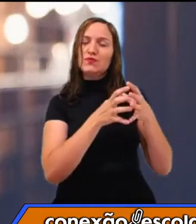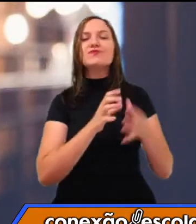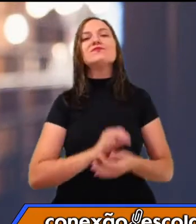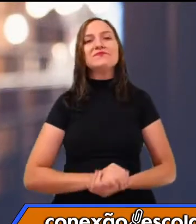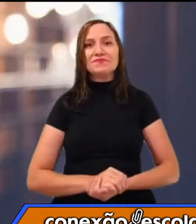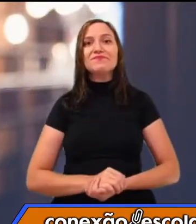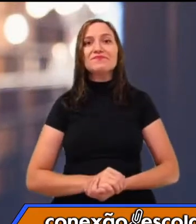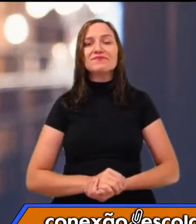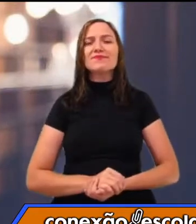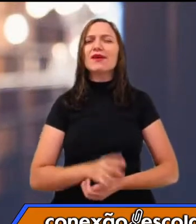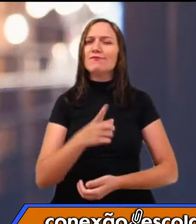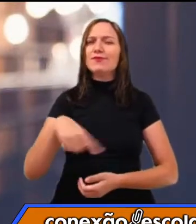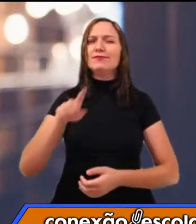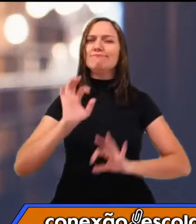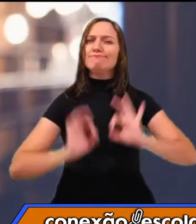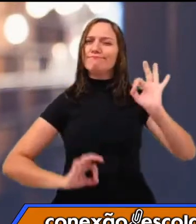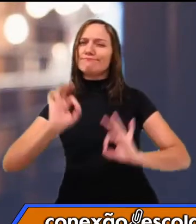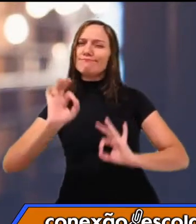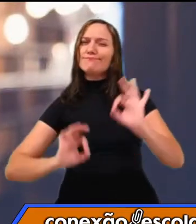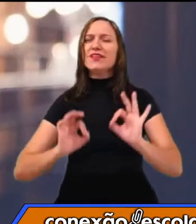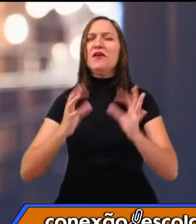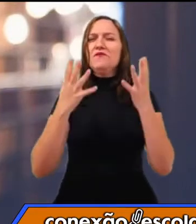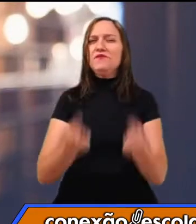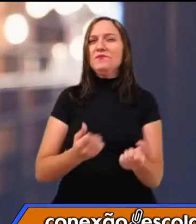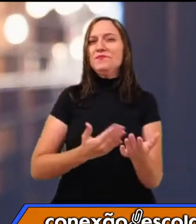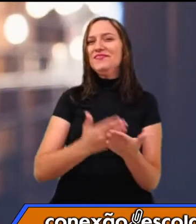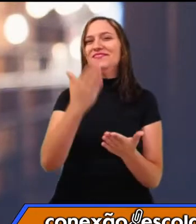Então, se ajeite aí e vamos lá.